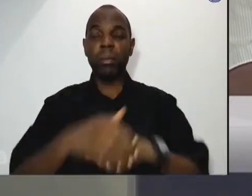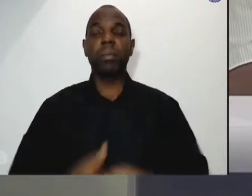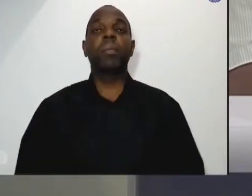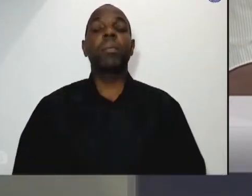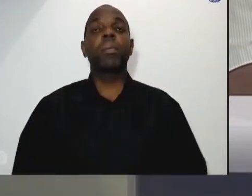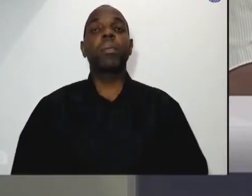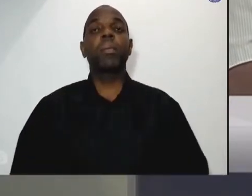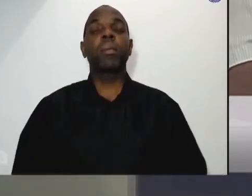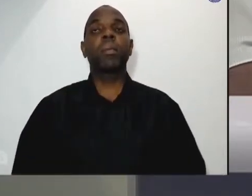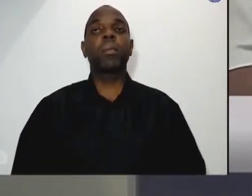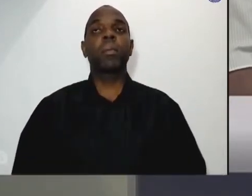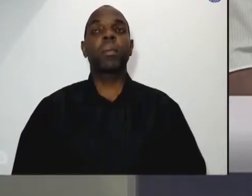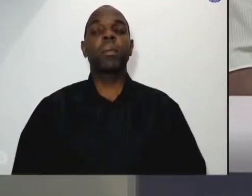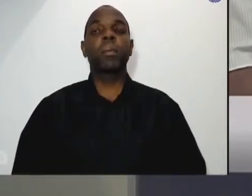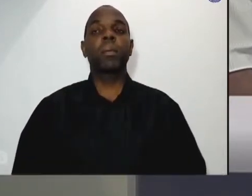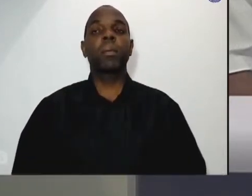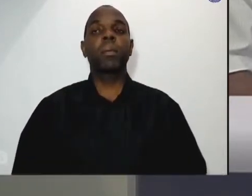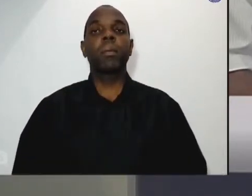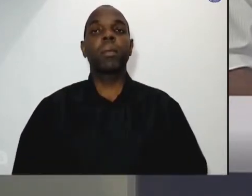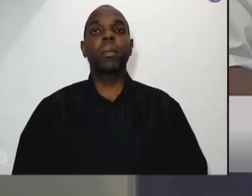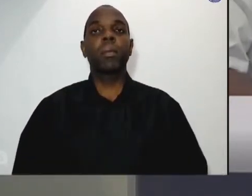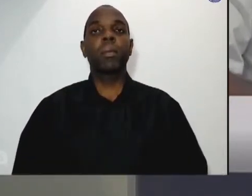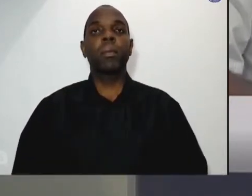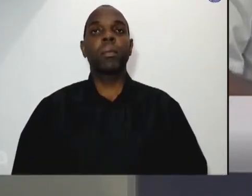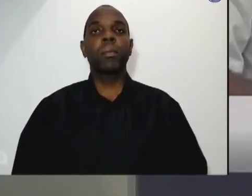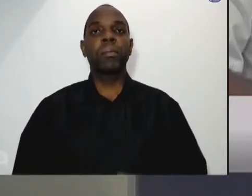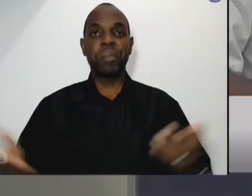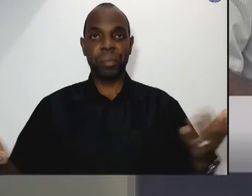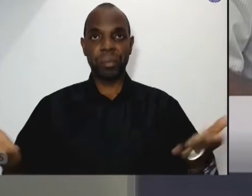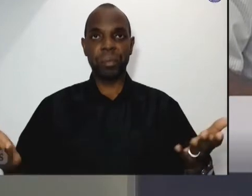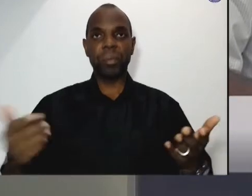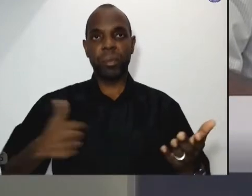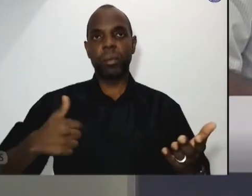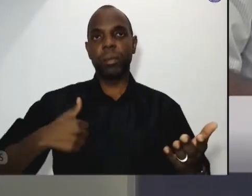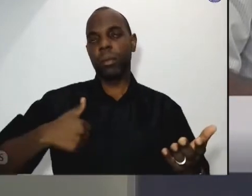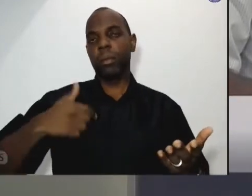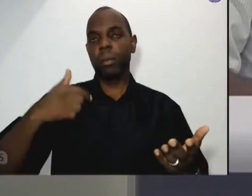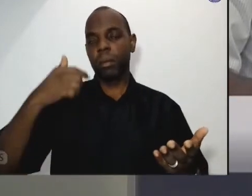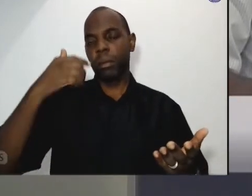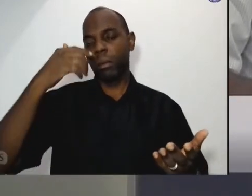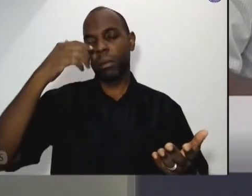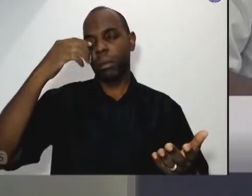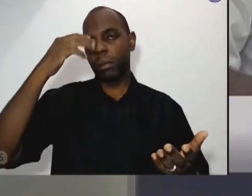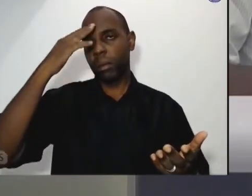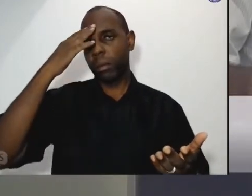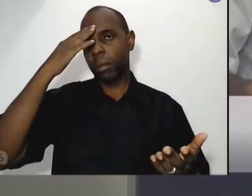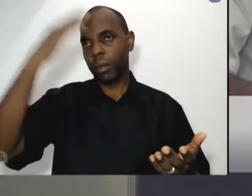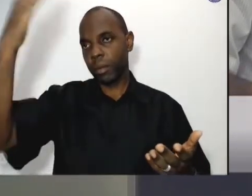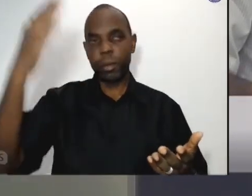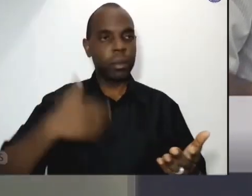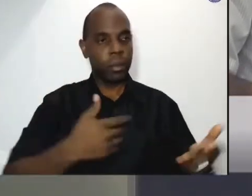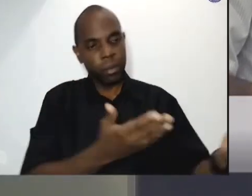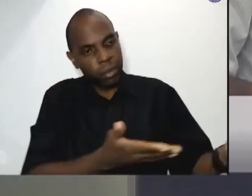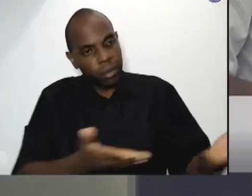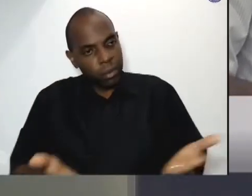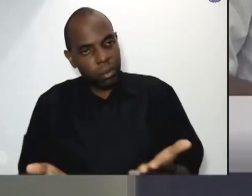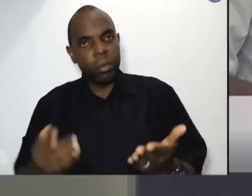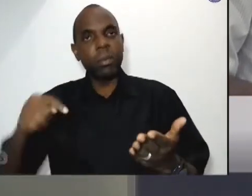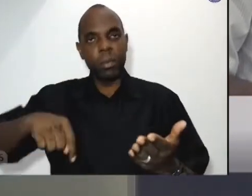Gostaria de primeiramente agradecer o convite para participar da Serra do Nosso Olênio. Para mim é uma honra estar aqui.